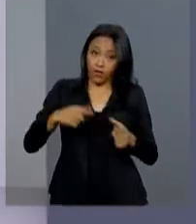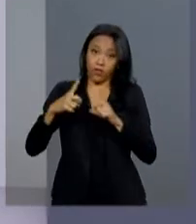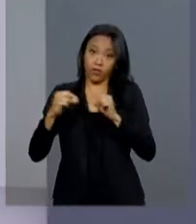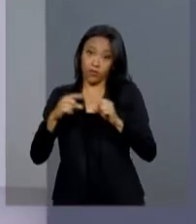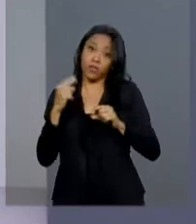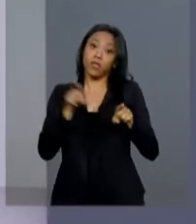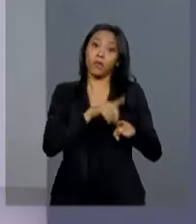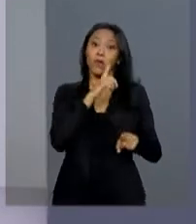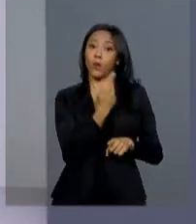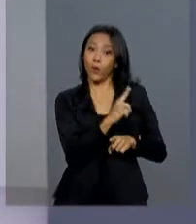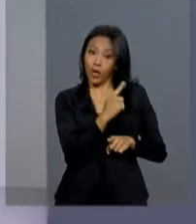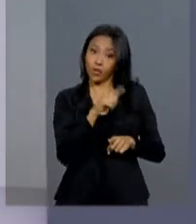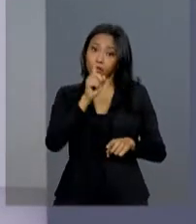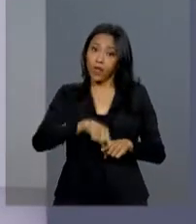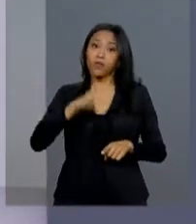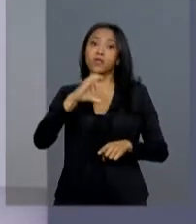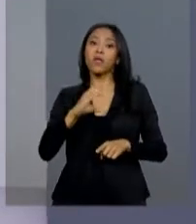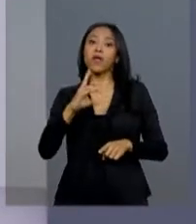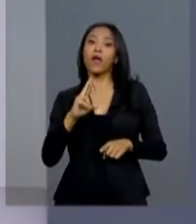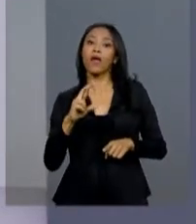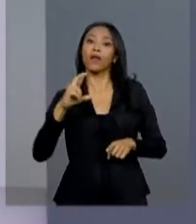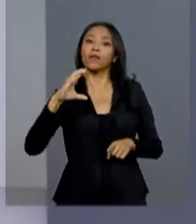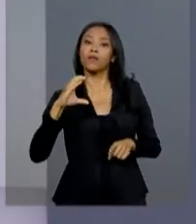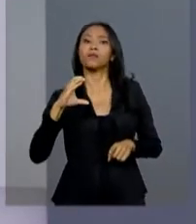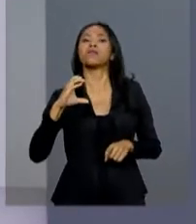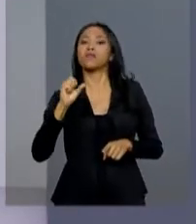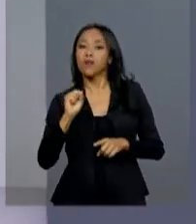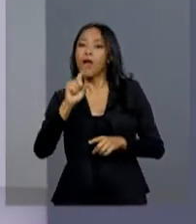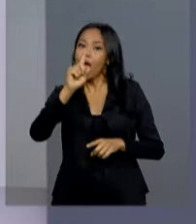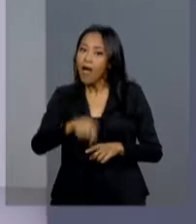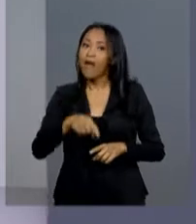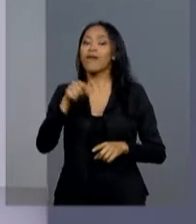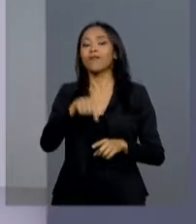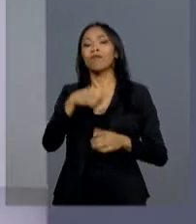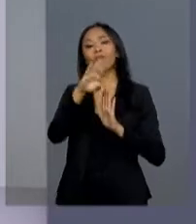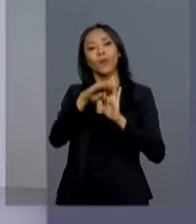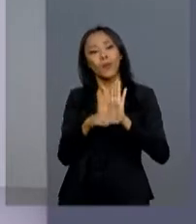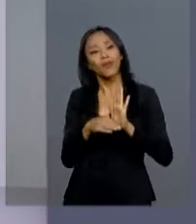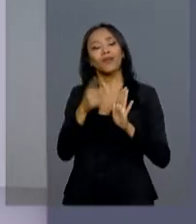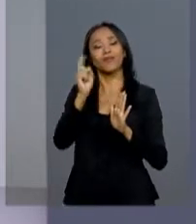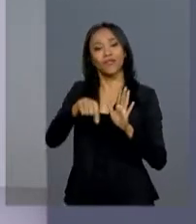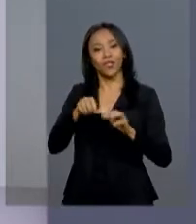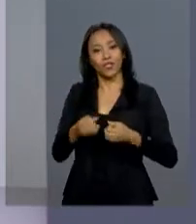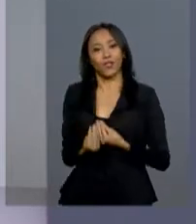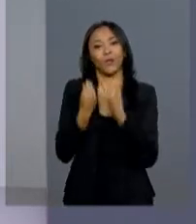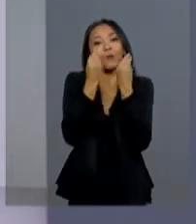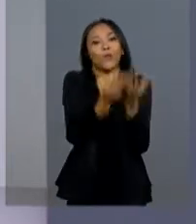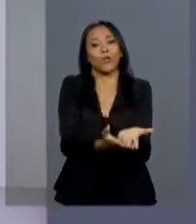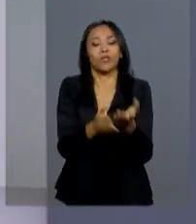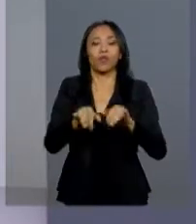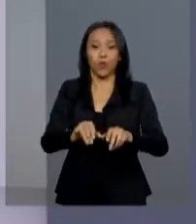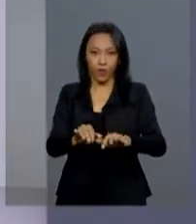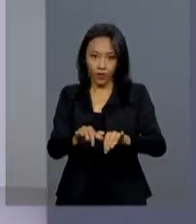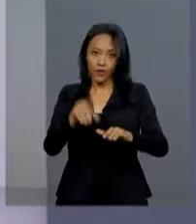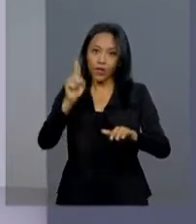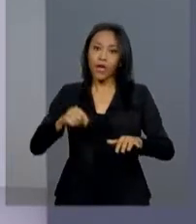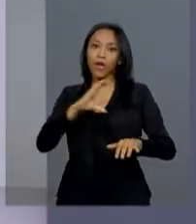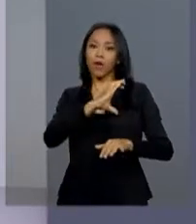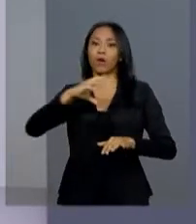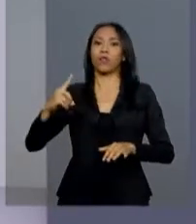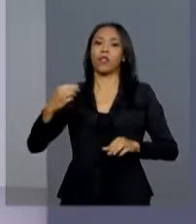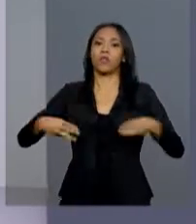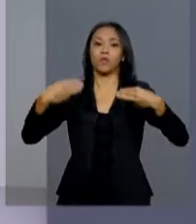Os chamados CRCs fazem parte do programa Computadores para a Inclusão, coordenado pelo Ministério da Ciência,